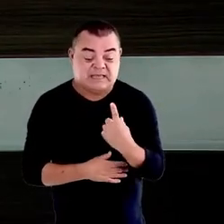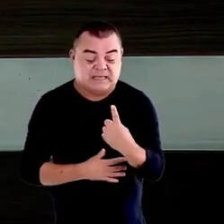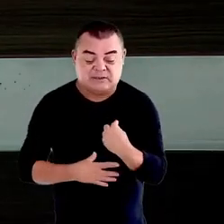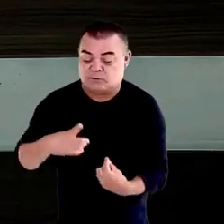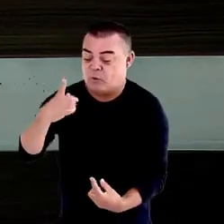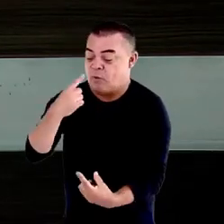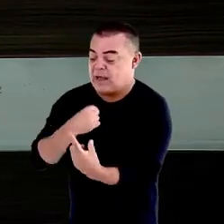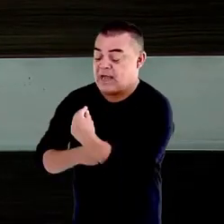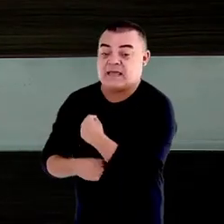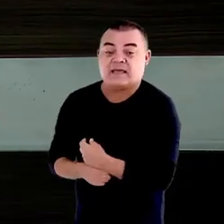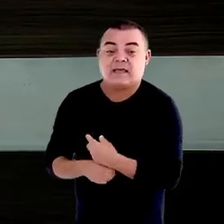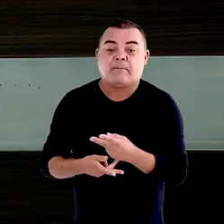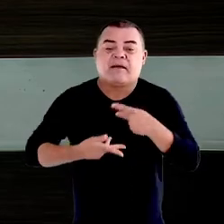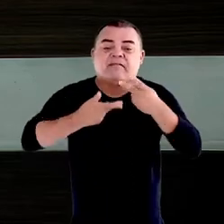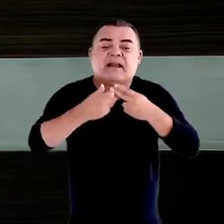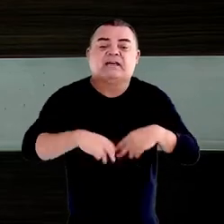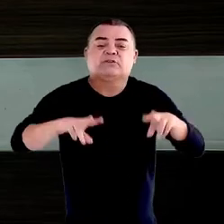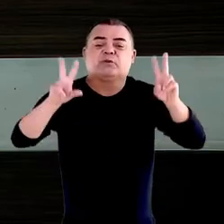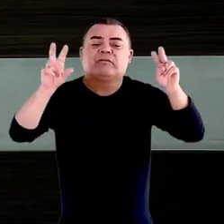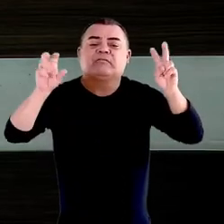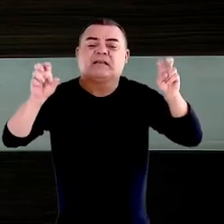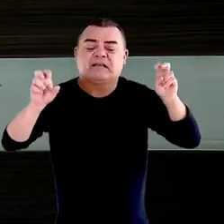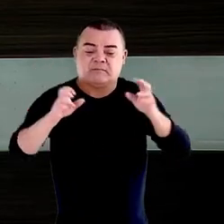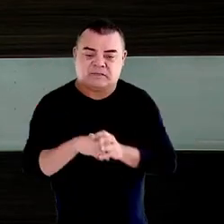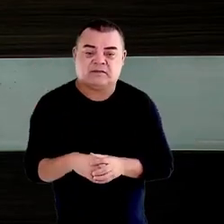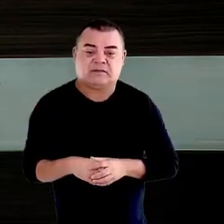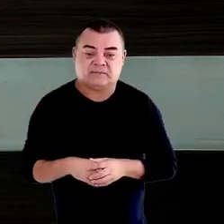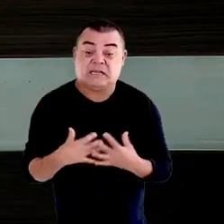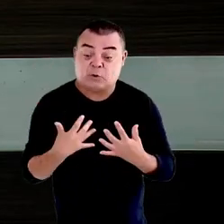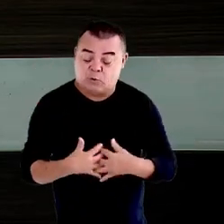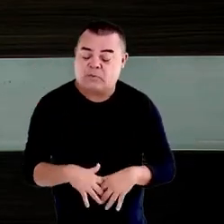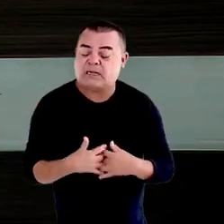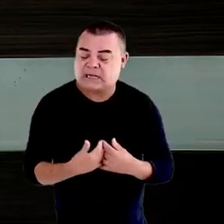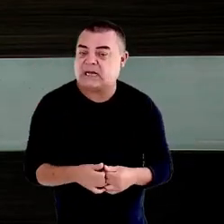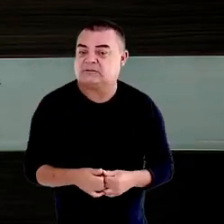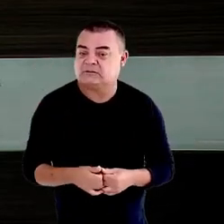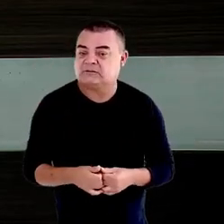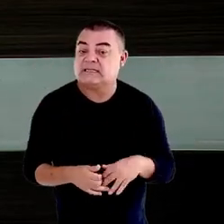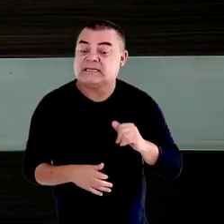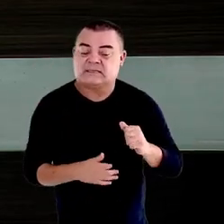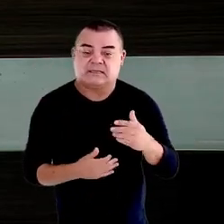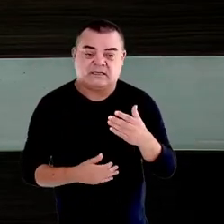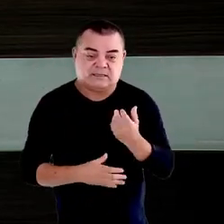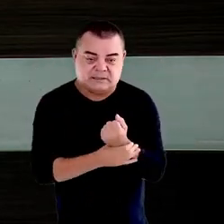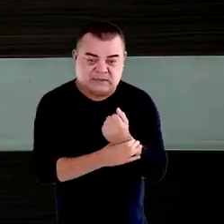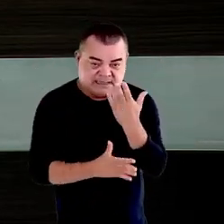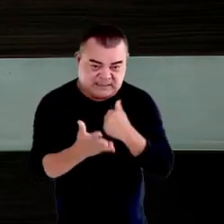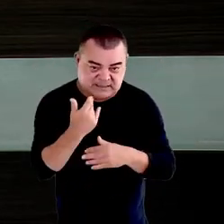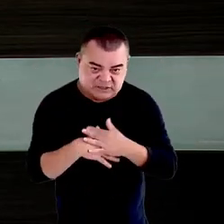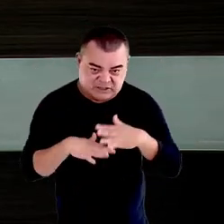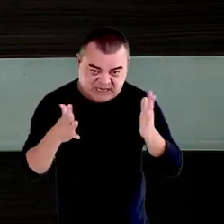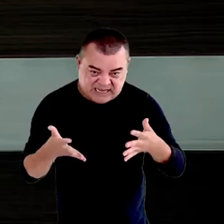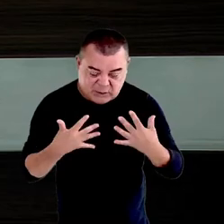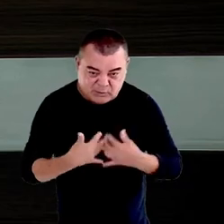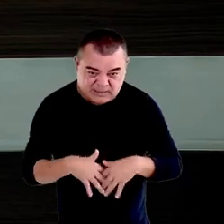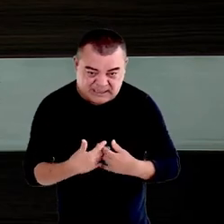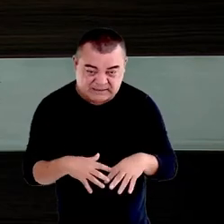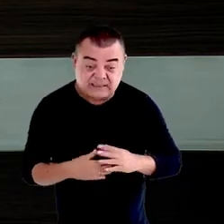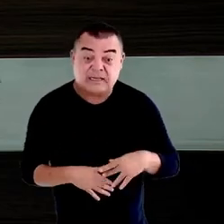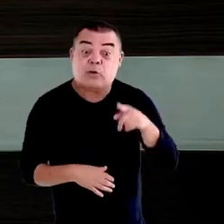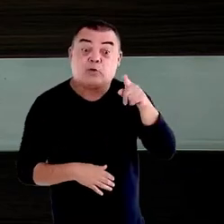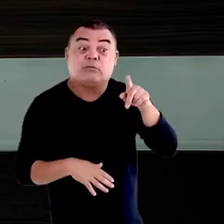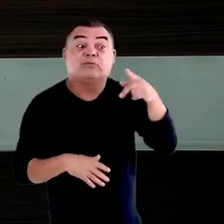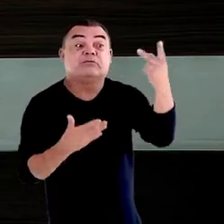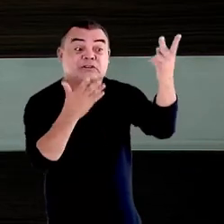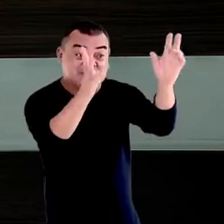tema tão delicado. Se segurança alimentar já é um tema delicado, como a Exª mencionou, a situação